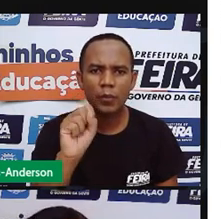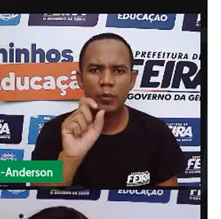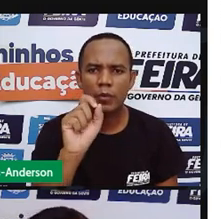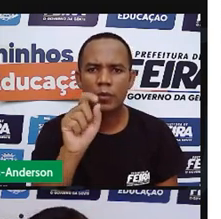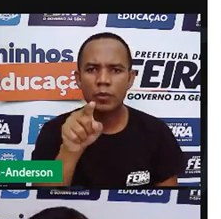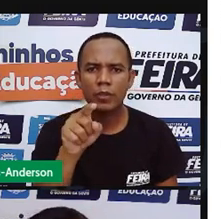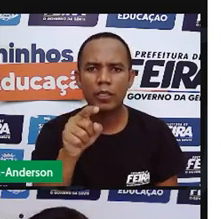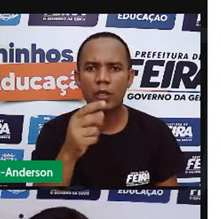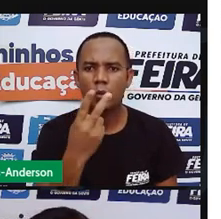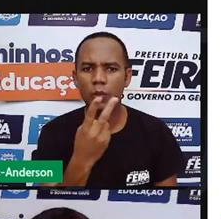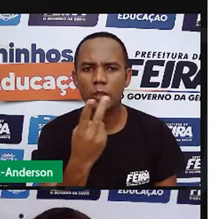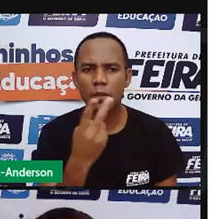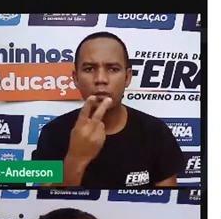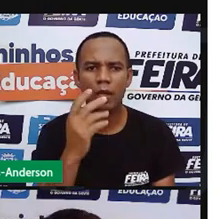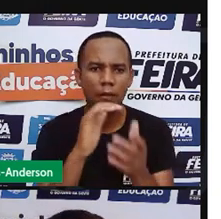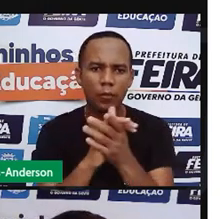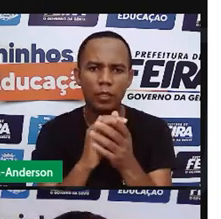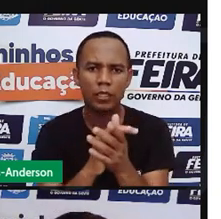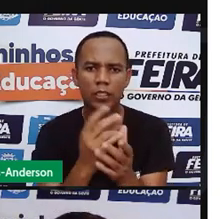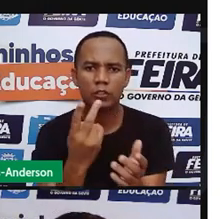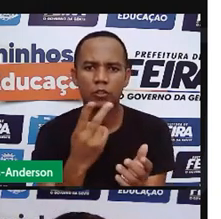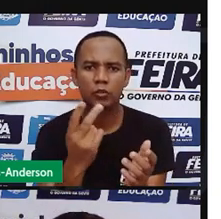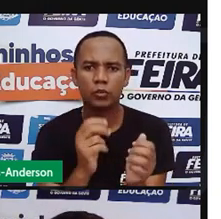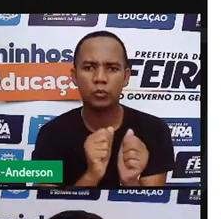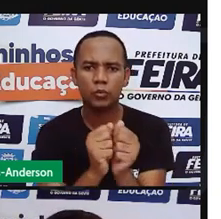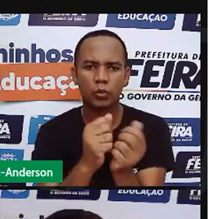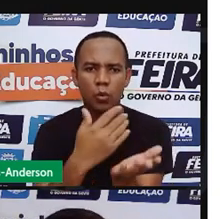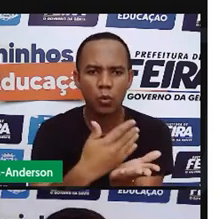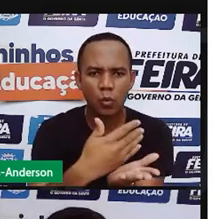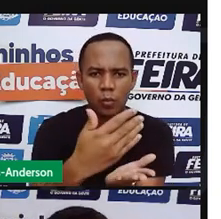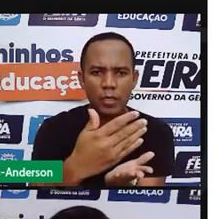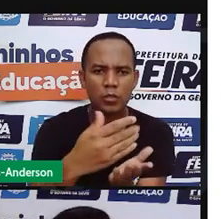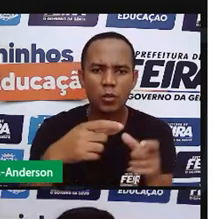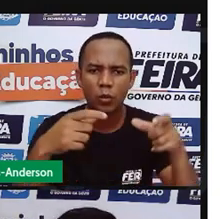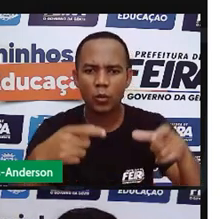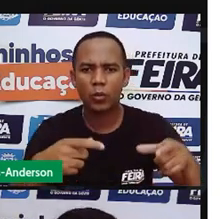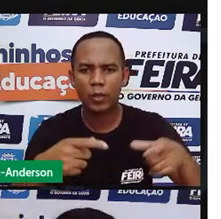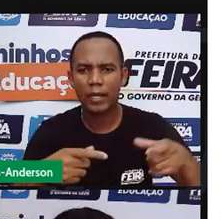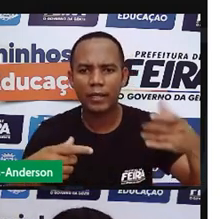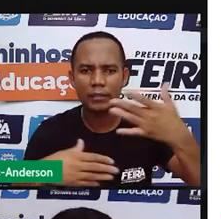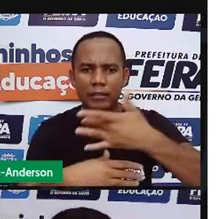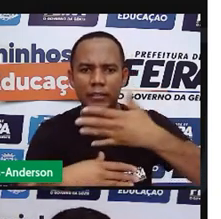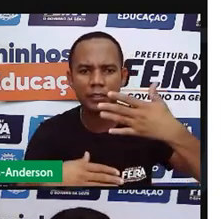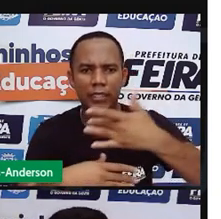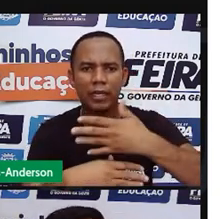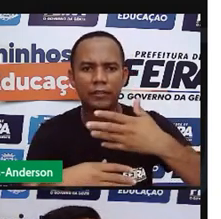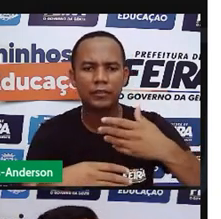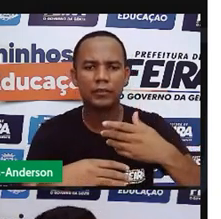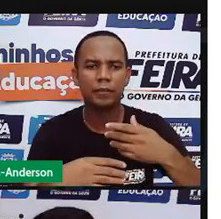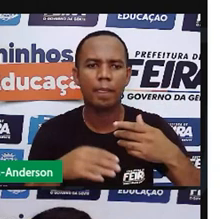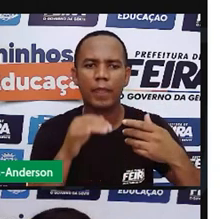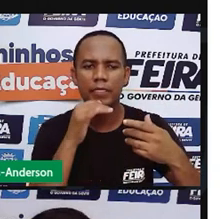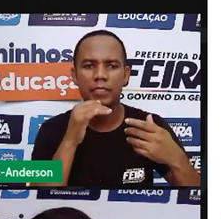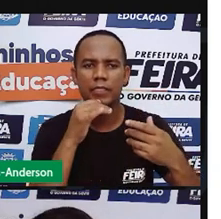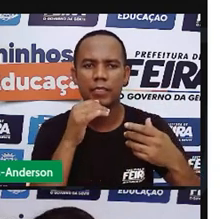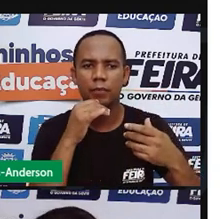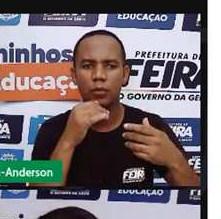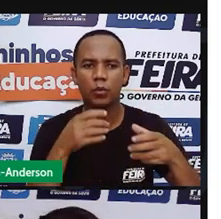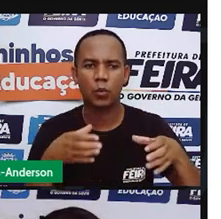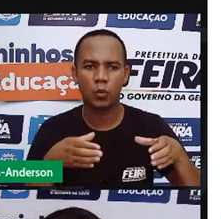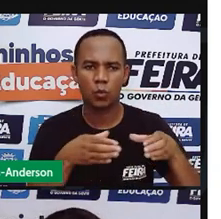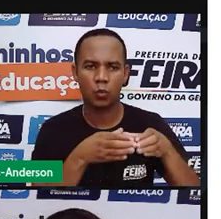santa de sua devoção. Nasceu ali um ponto obrigatório de tropas. Tropa